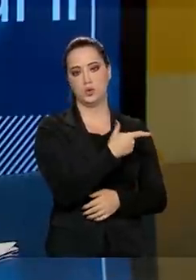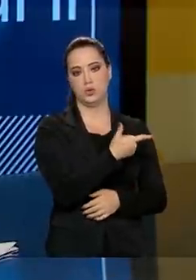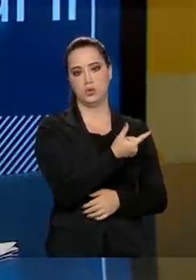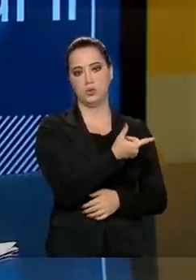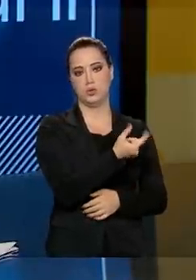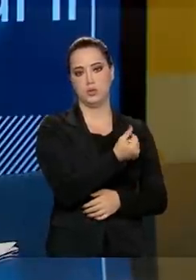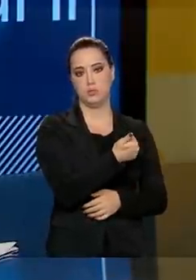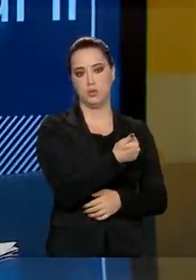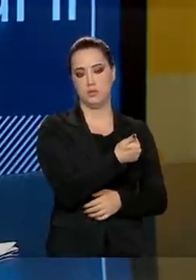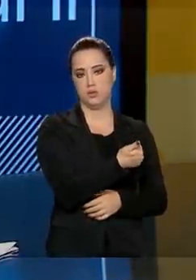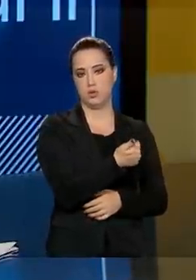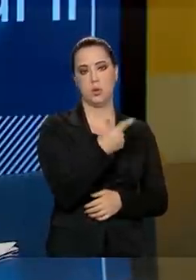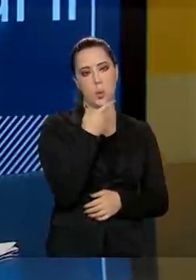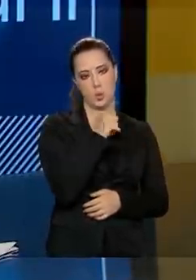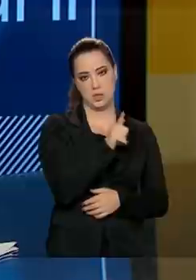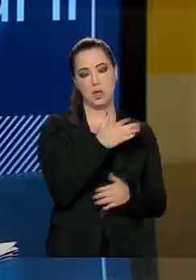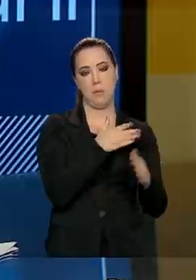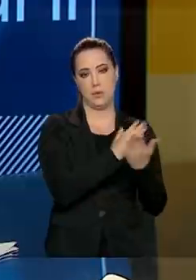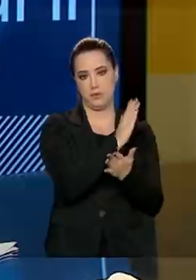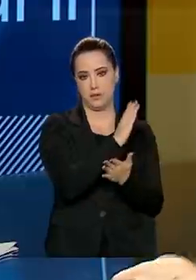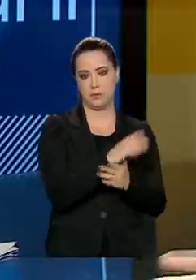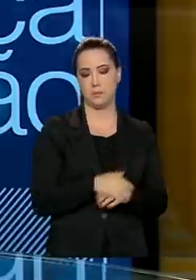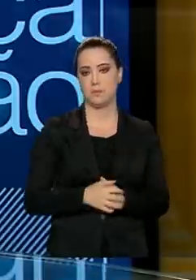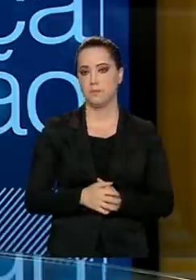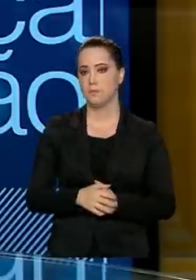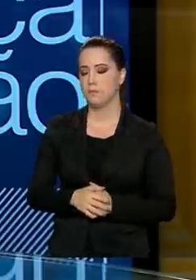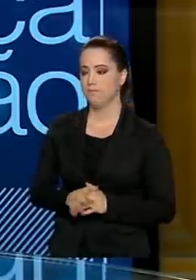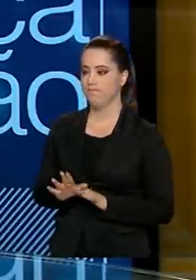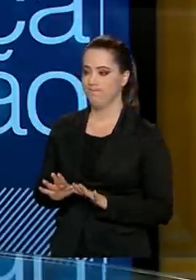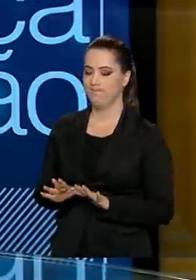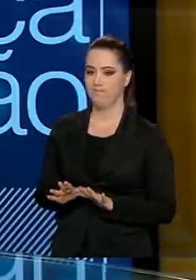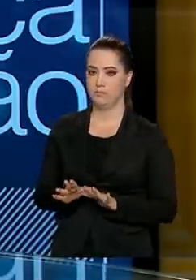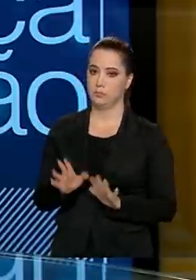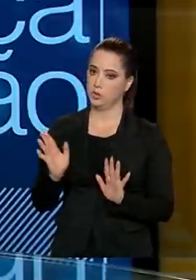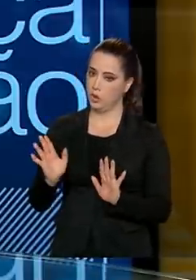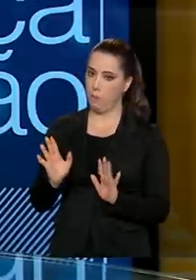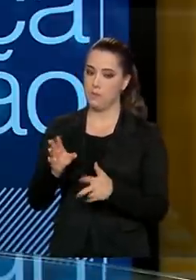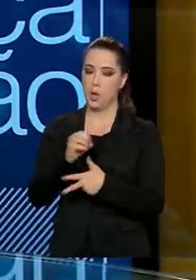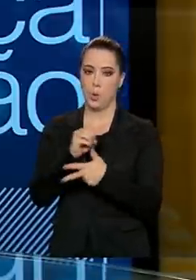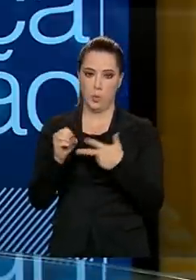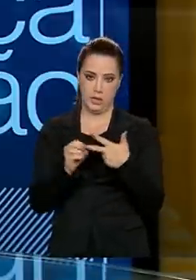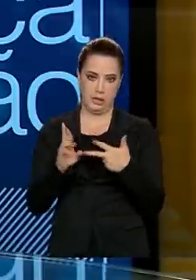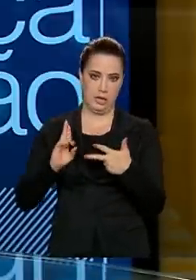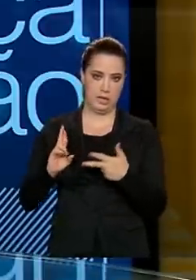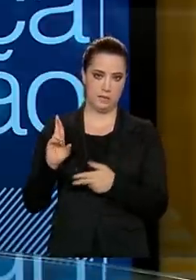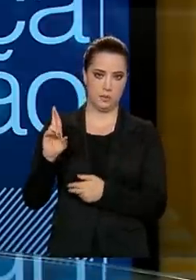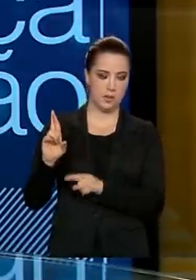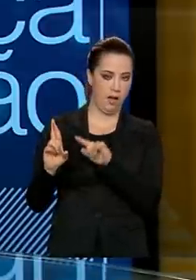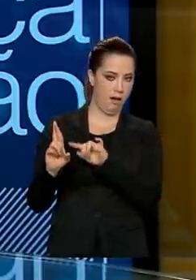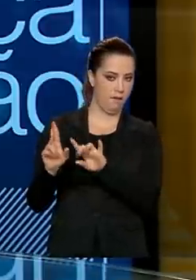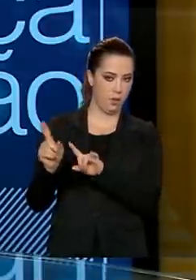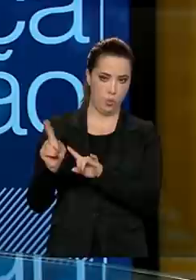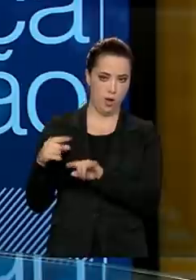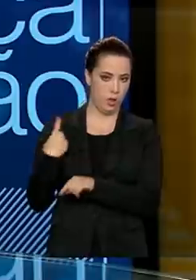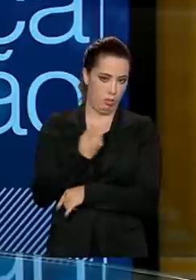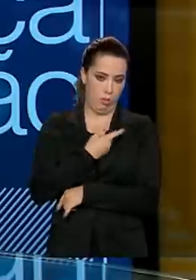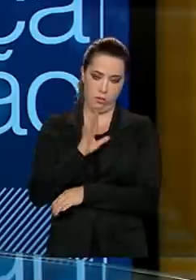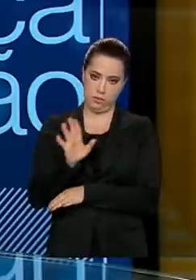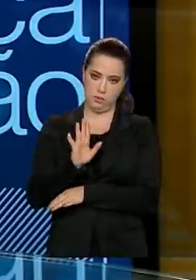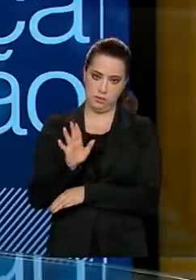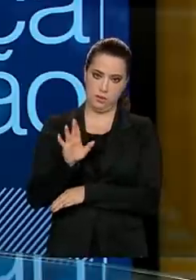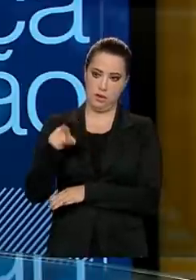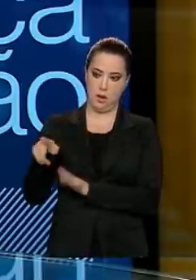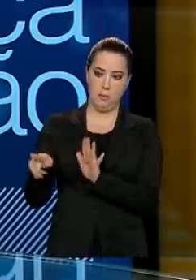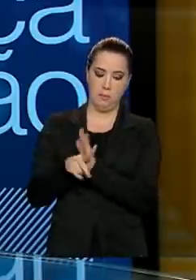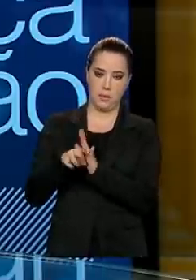dependendo da nota que eles obtiverem no exame? Ok. Muito bem. O Enem, a responsabilidade do Enem não é da Secretaria de Educação Superior, é do